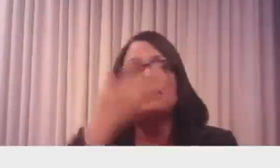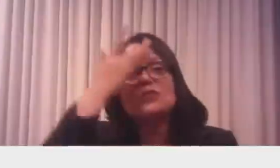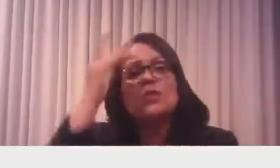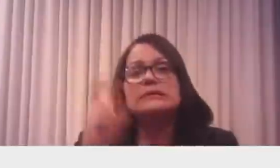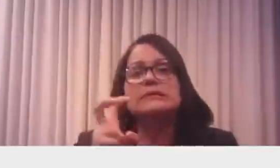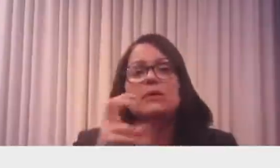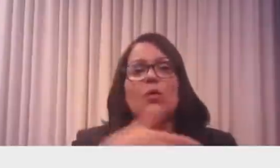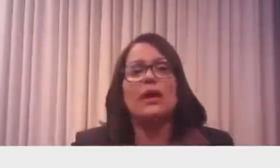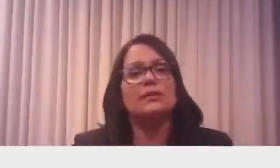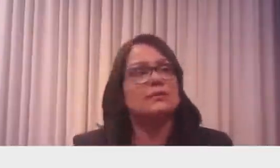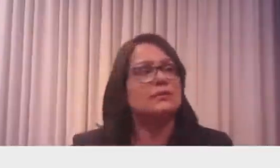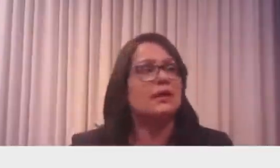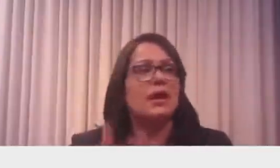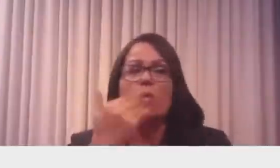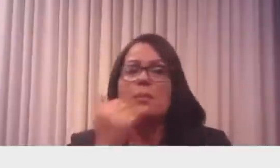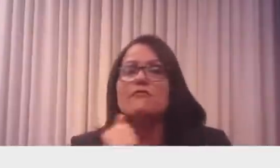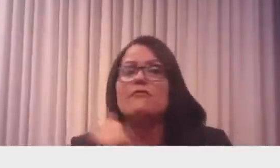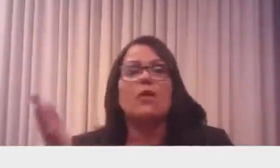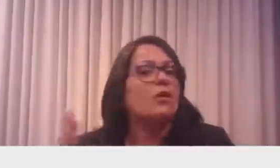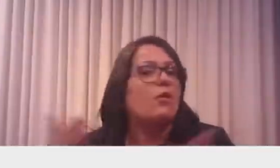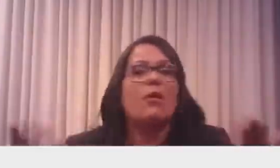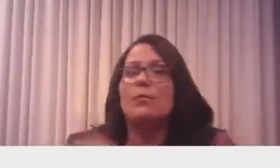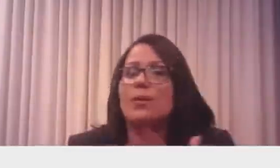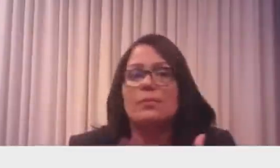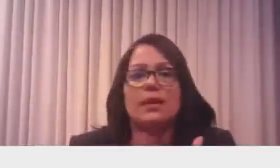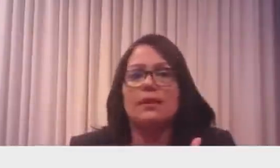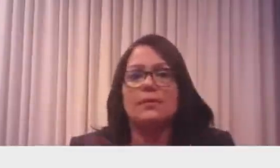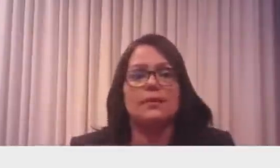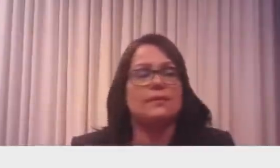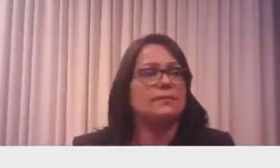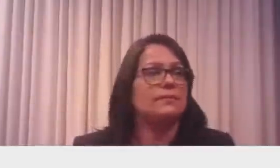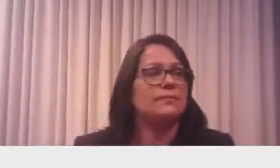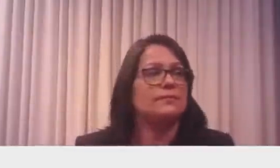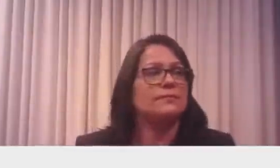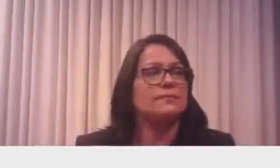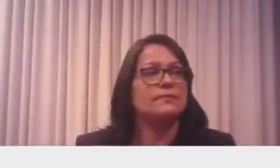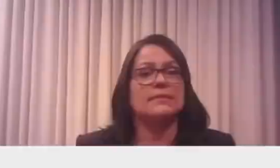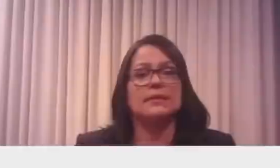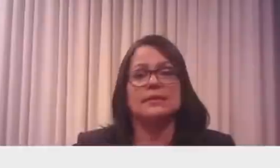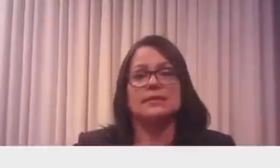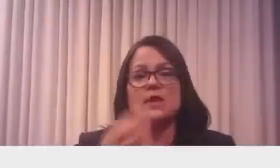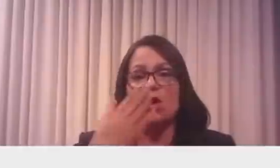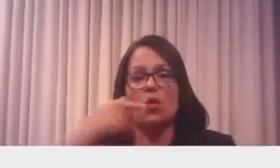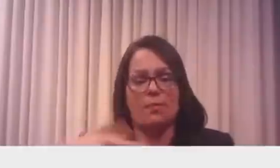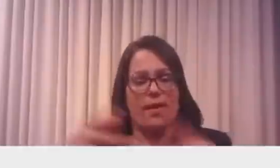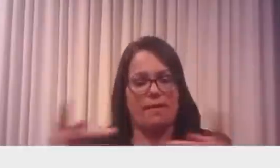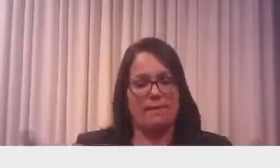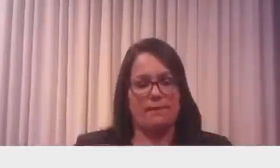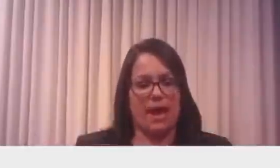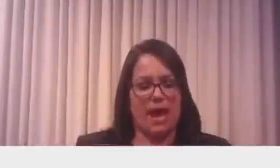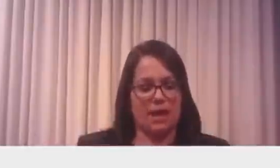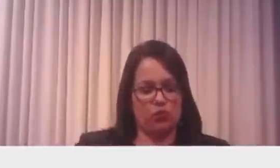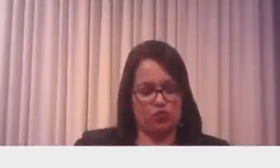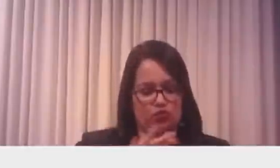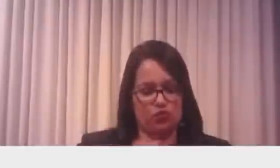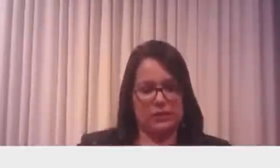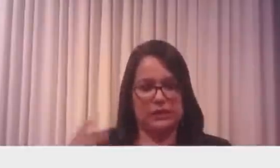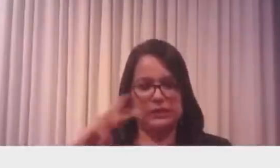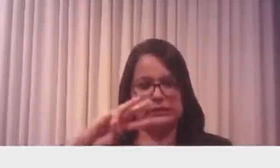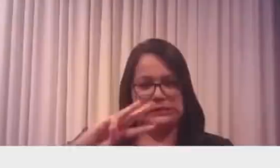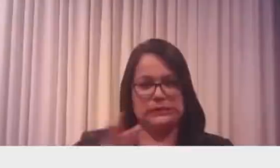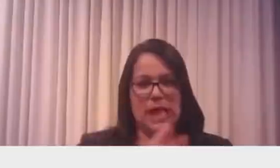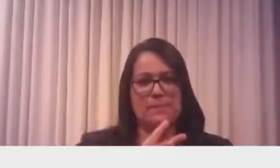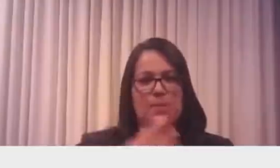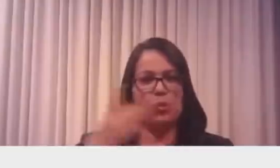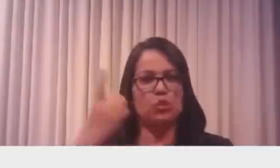dentro e comendo por lá de fora. Qual o problema? Agora, se eu fosse comer um prato lá pagando 3 mil dólares, que poderia fazer isso aí,